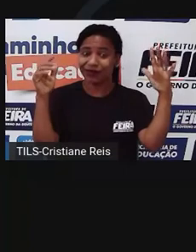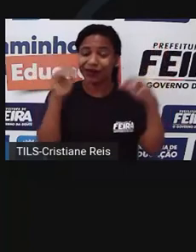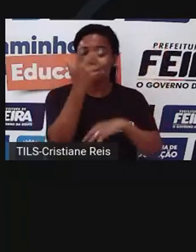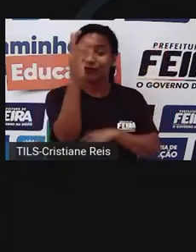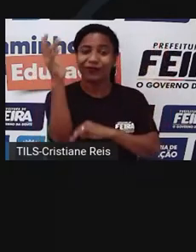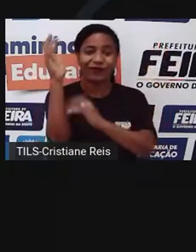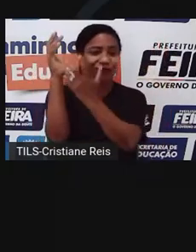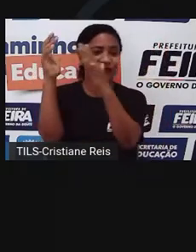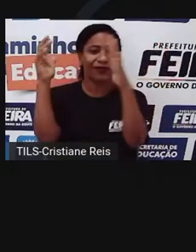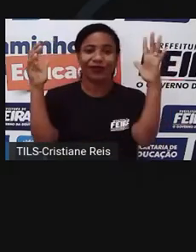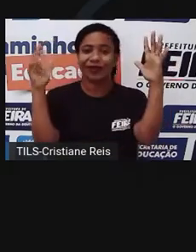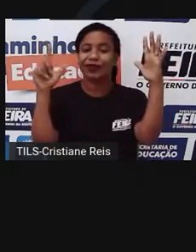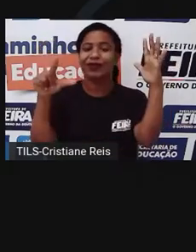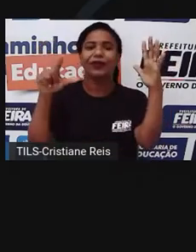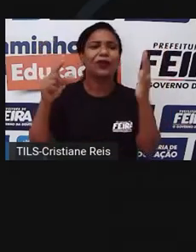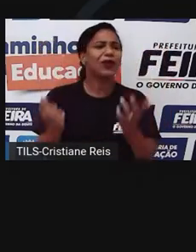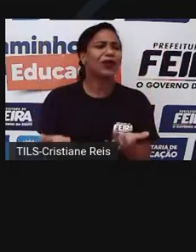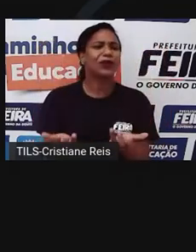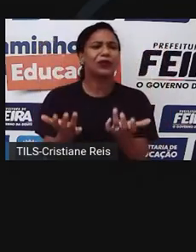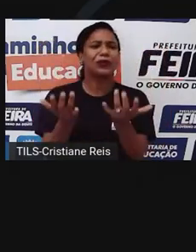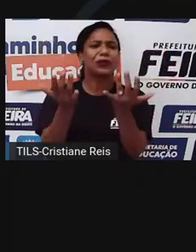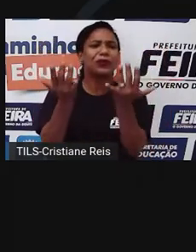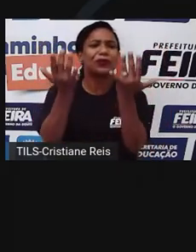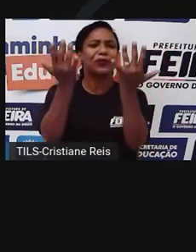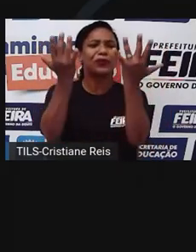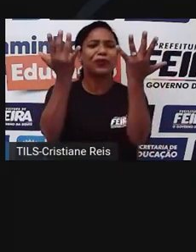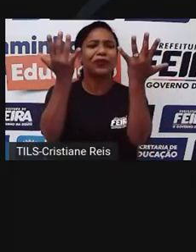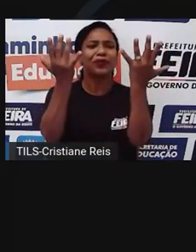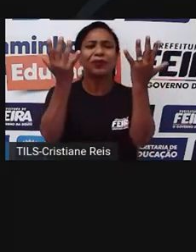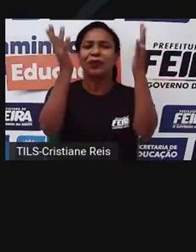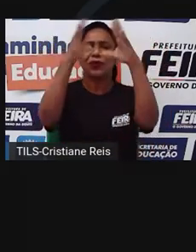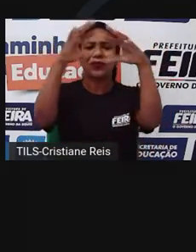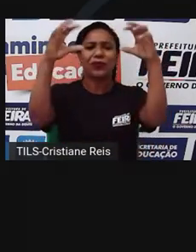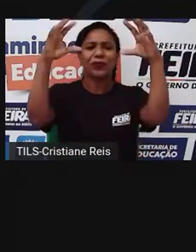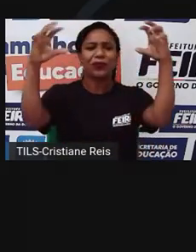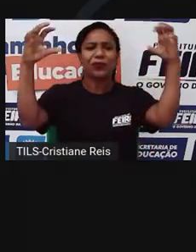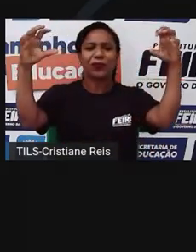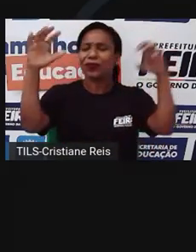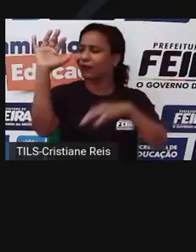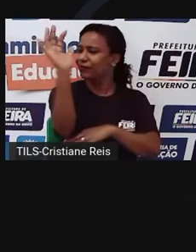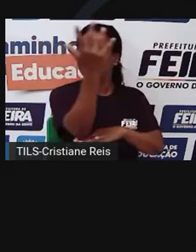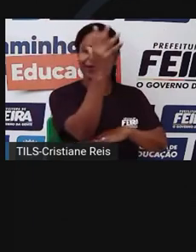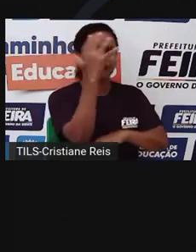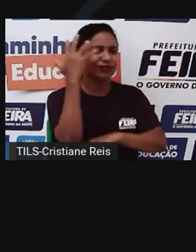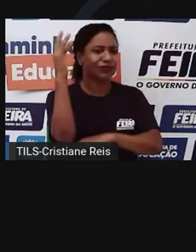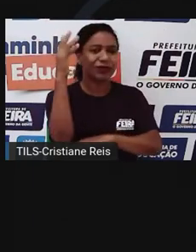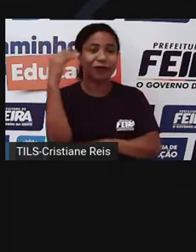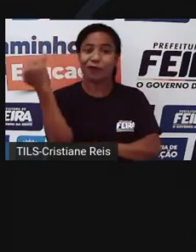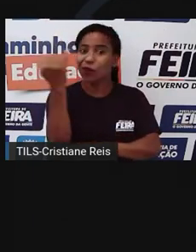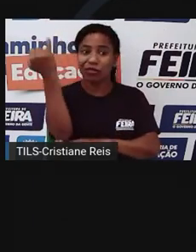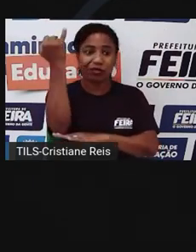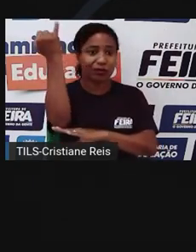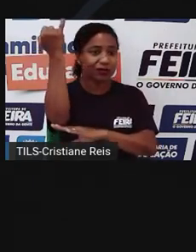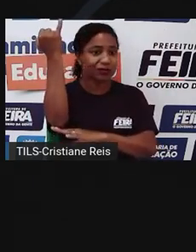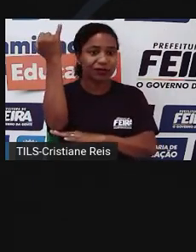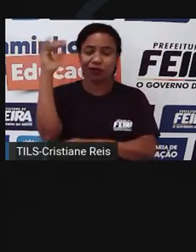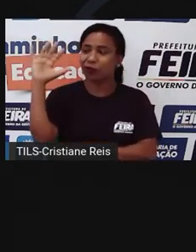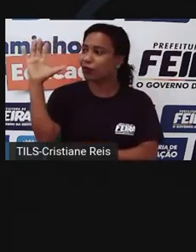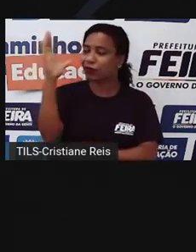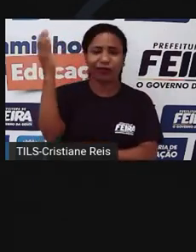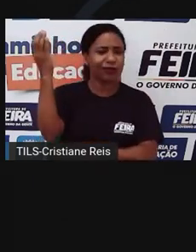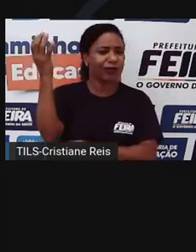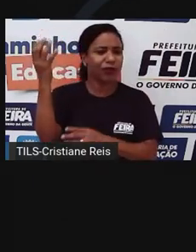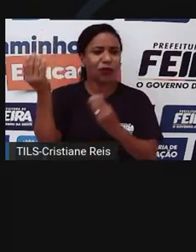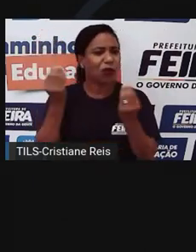irrigador da atmosfera. O que a Amazônia tem que é tão importante? Como que uma floresta pode manipular o clima? Como é possível que uma